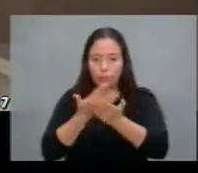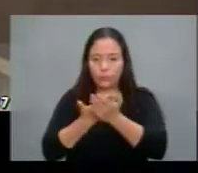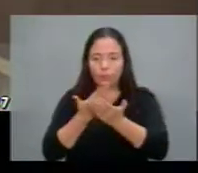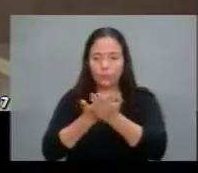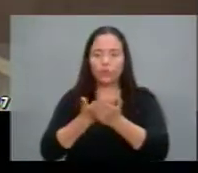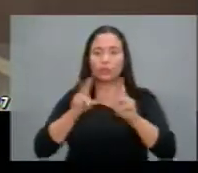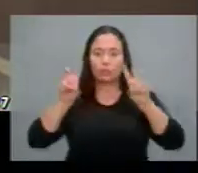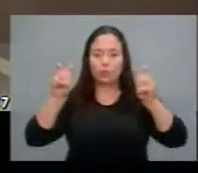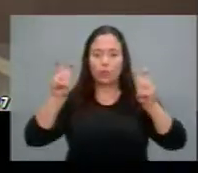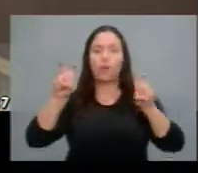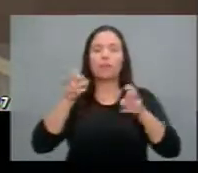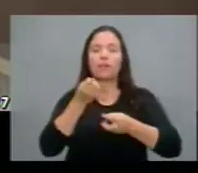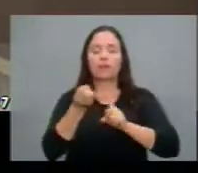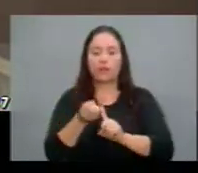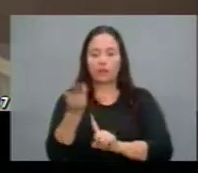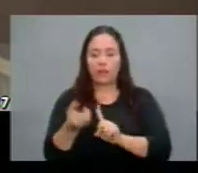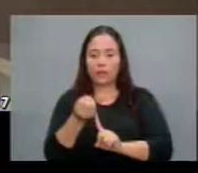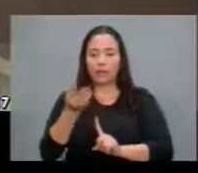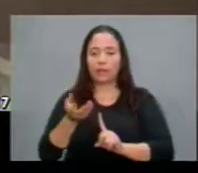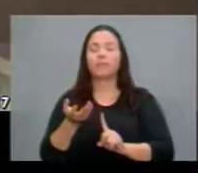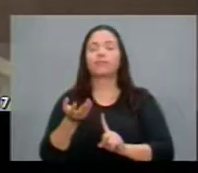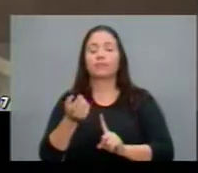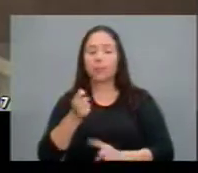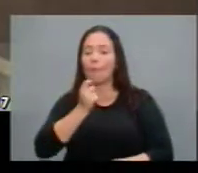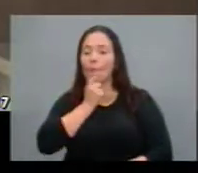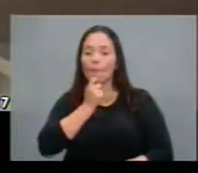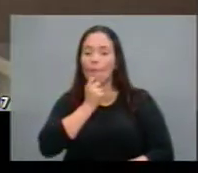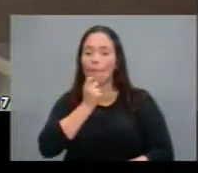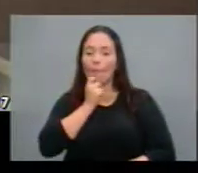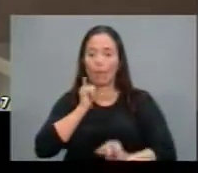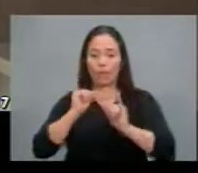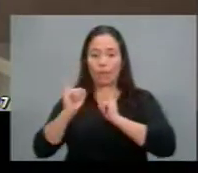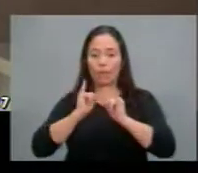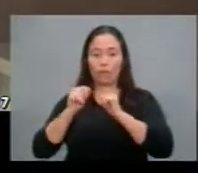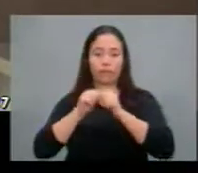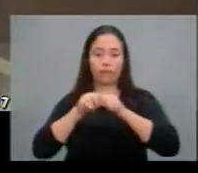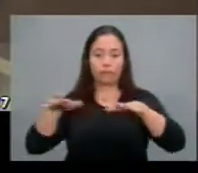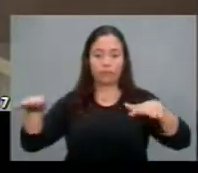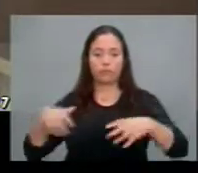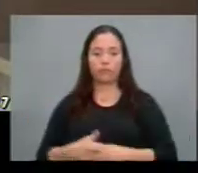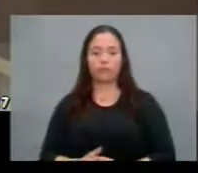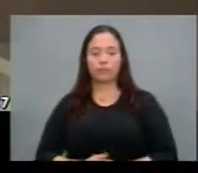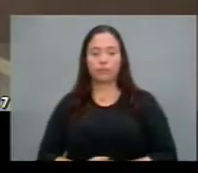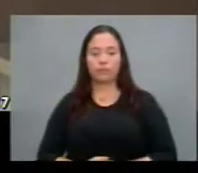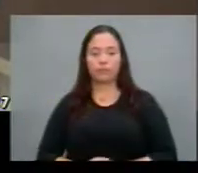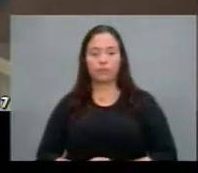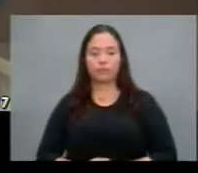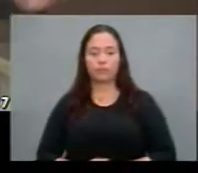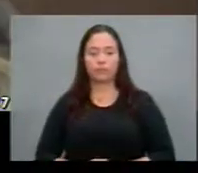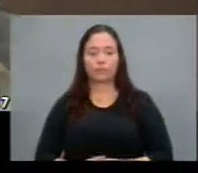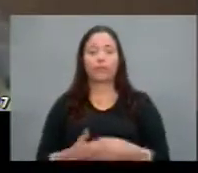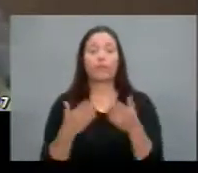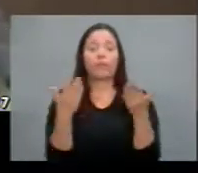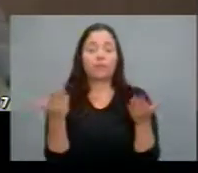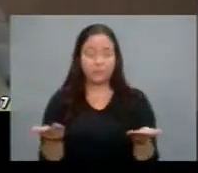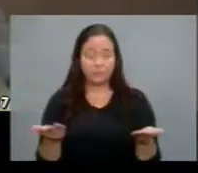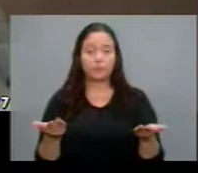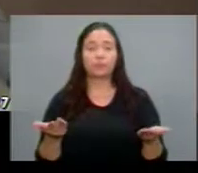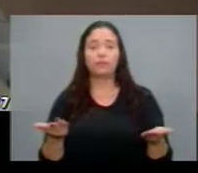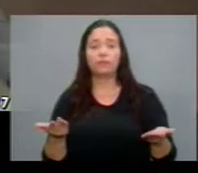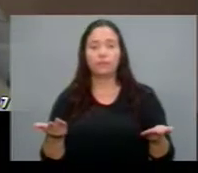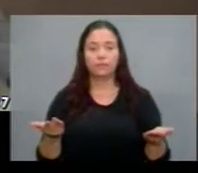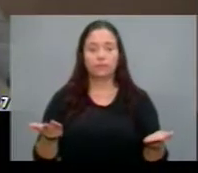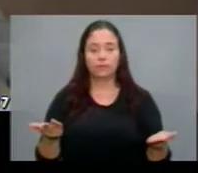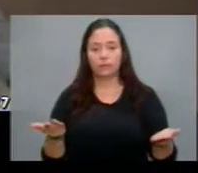destas delações que ainda não estão publicados da mesma forma a quem compete